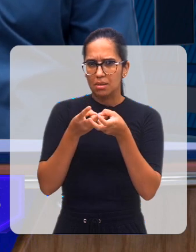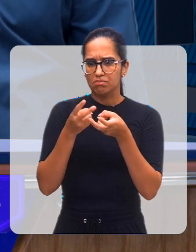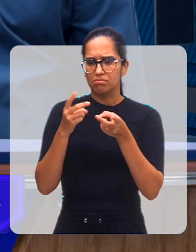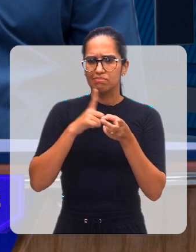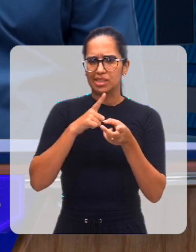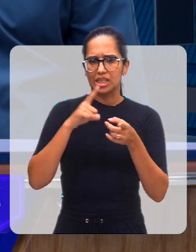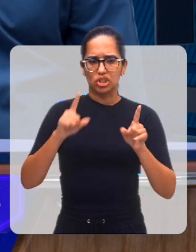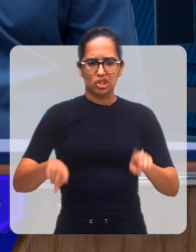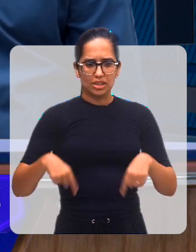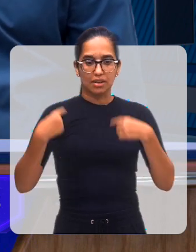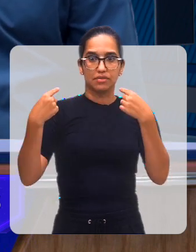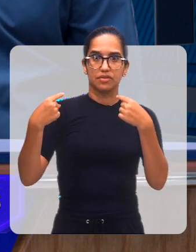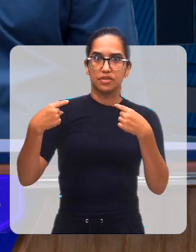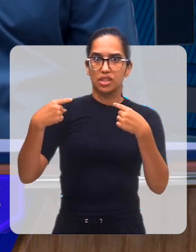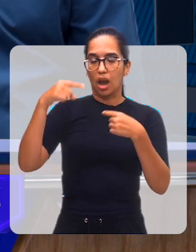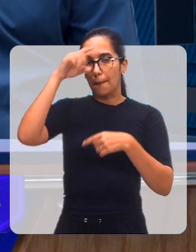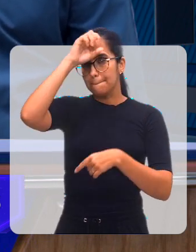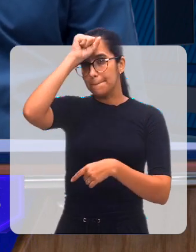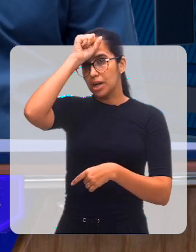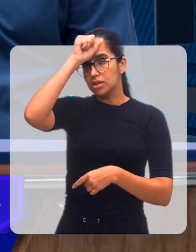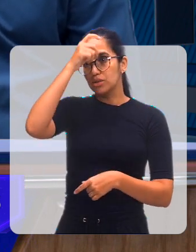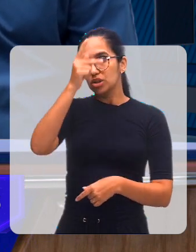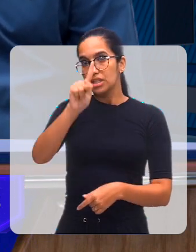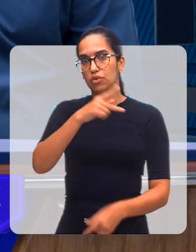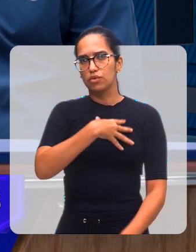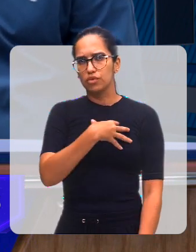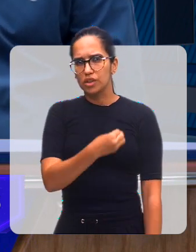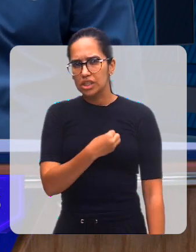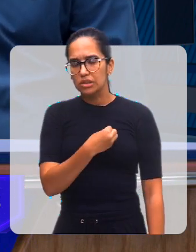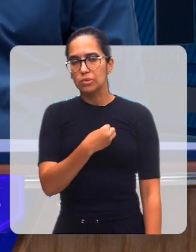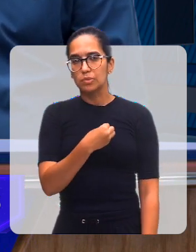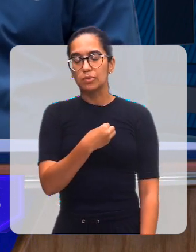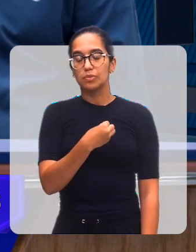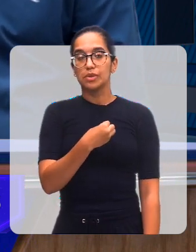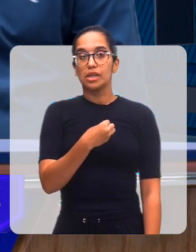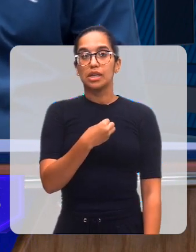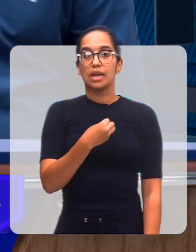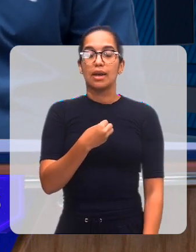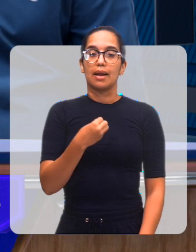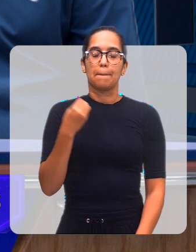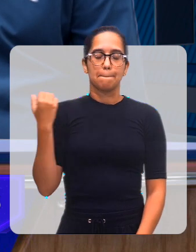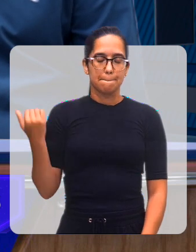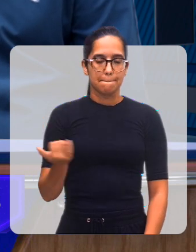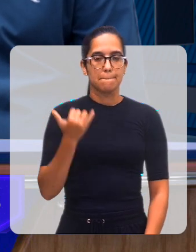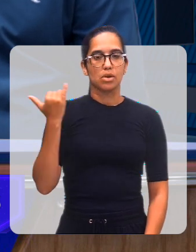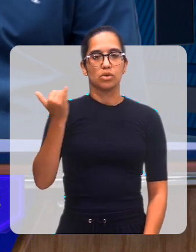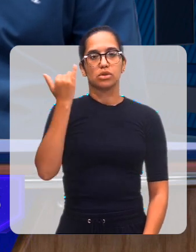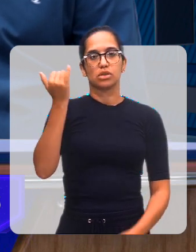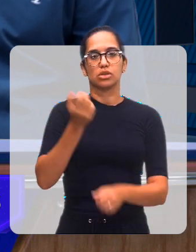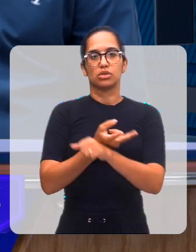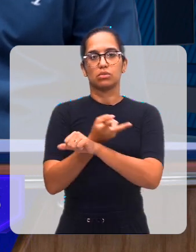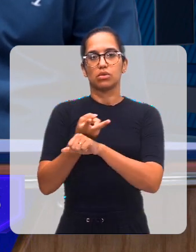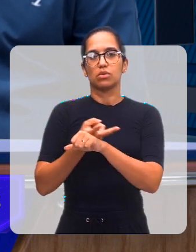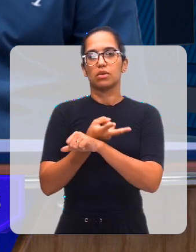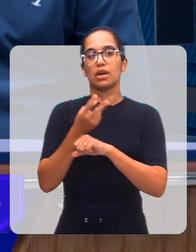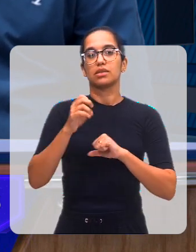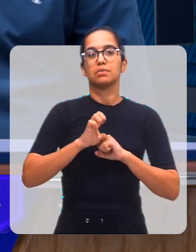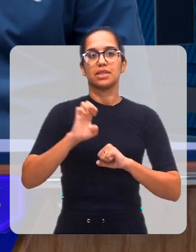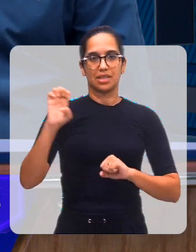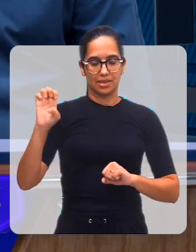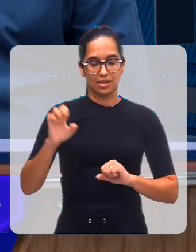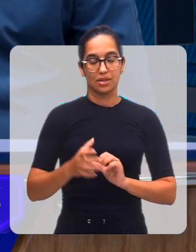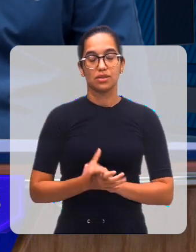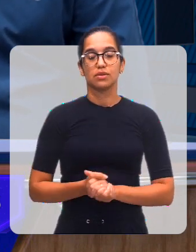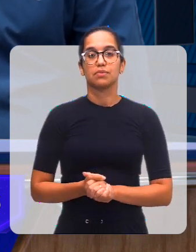dificuldade na aprendizagem do seu filho, nada melhor do que procurar um especialista.